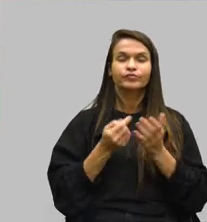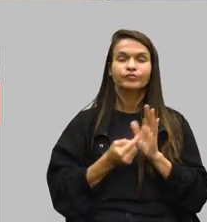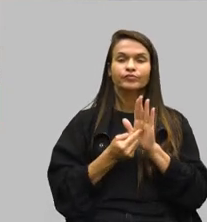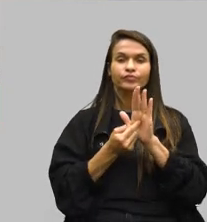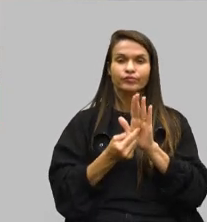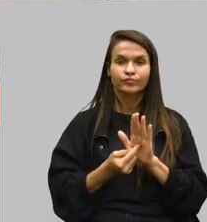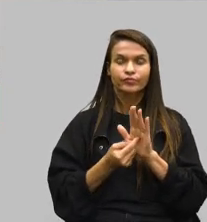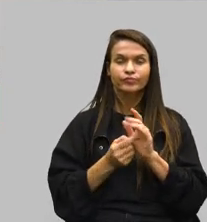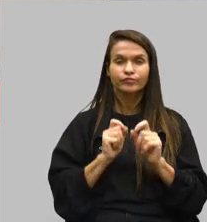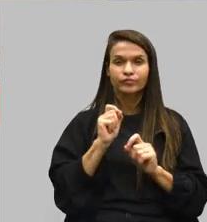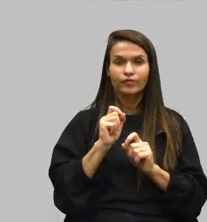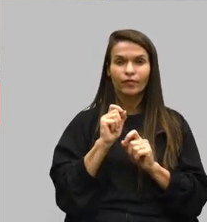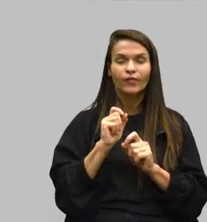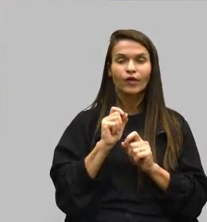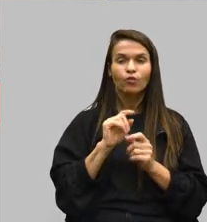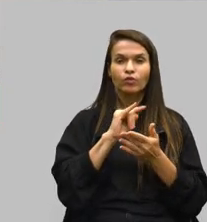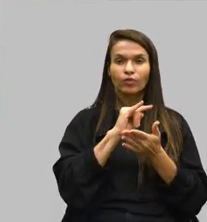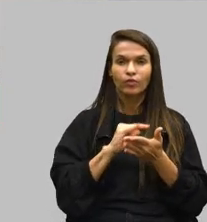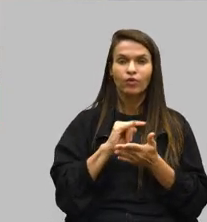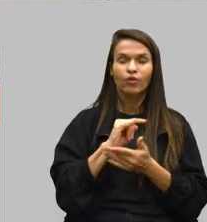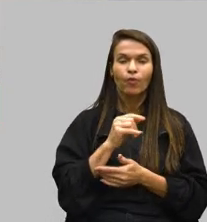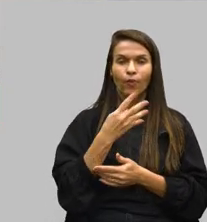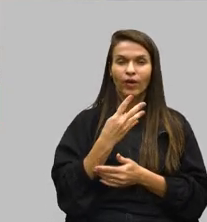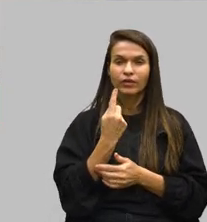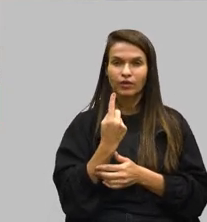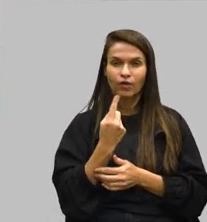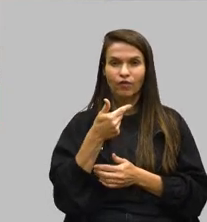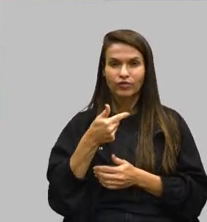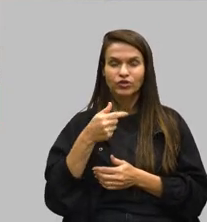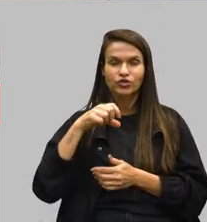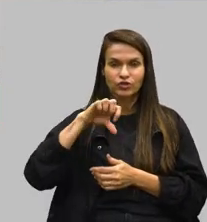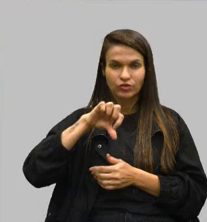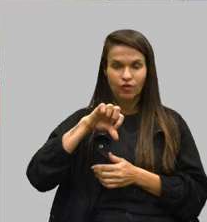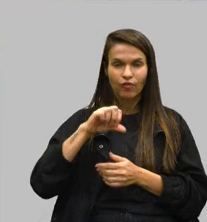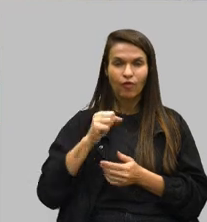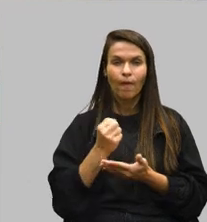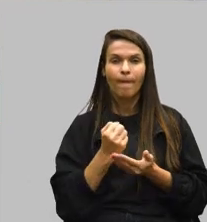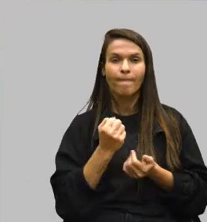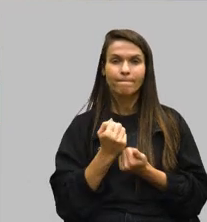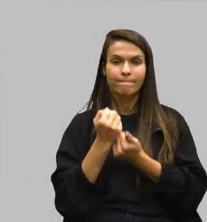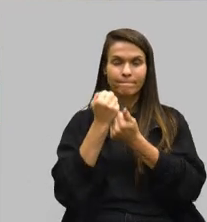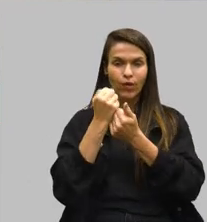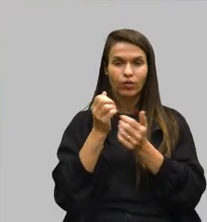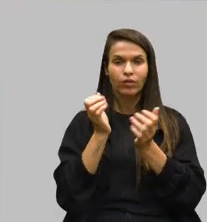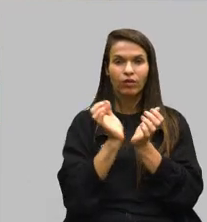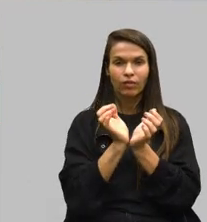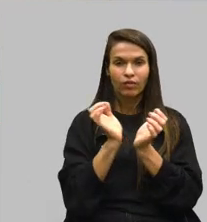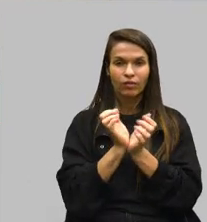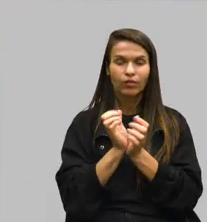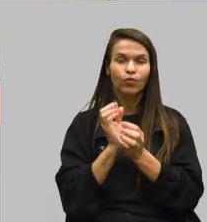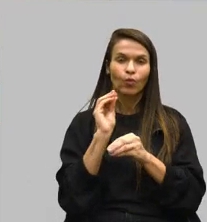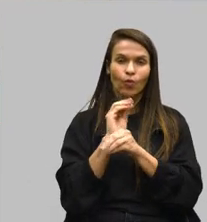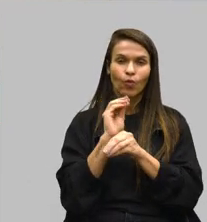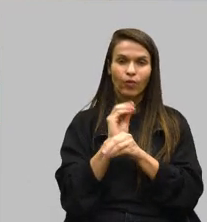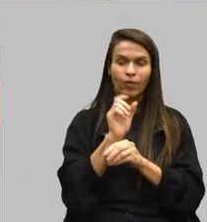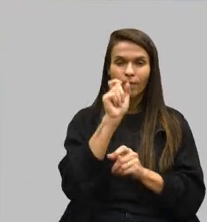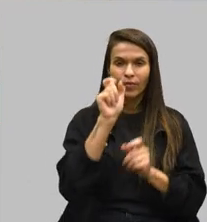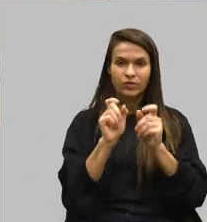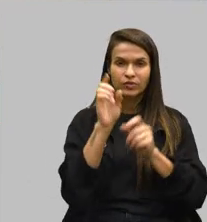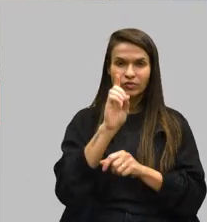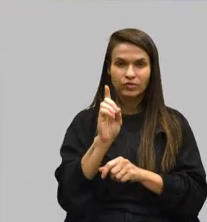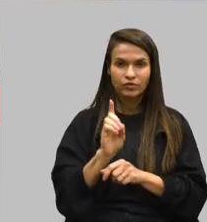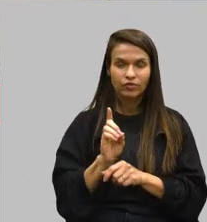a ação 4129, que trata do apoio e fortalecimento da rede de cuidado à pessoa com deficiência, que